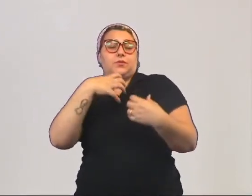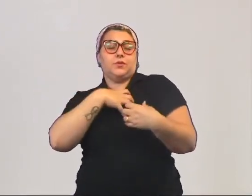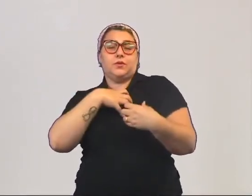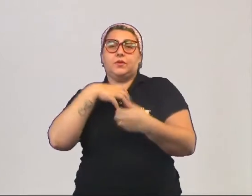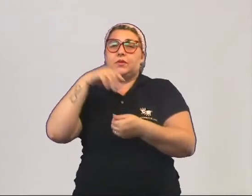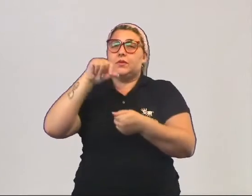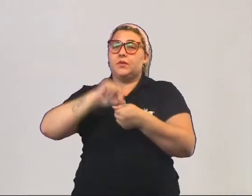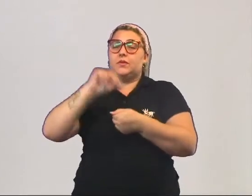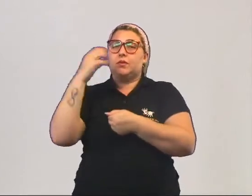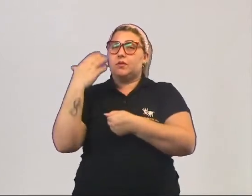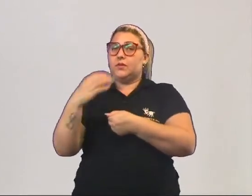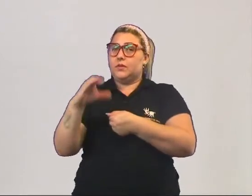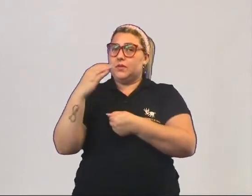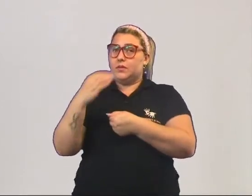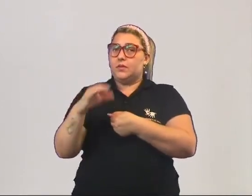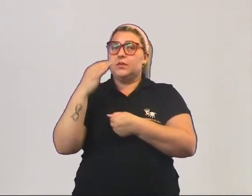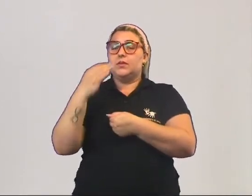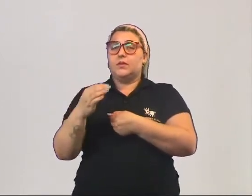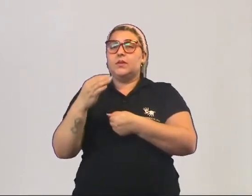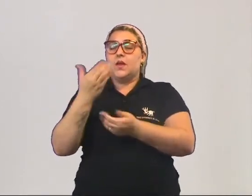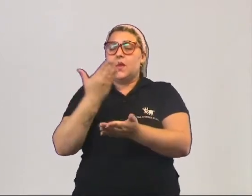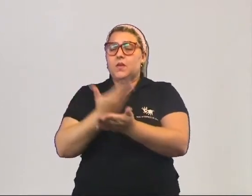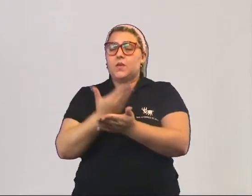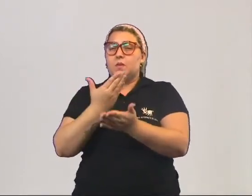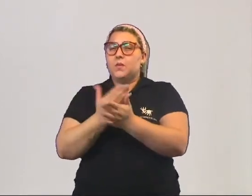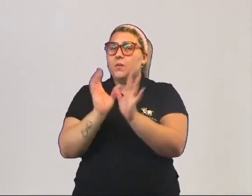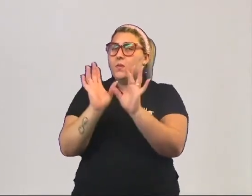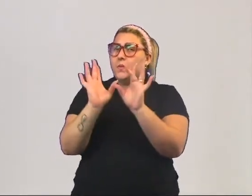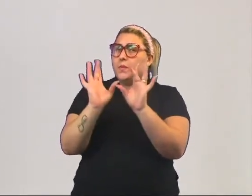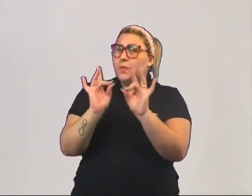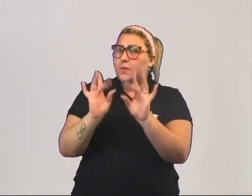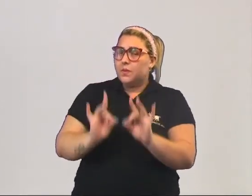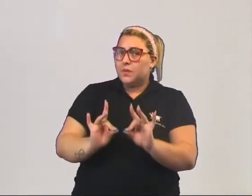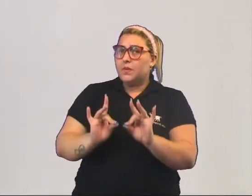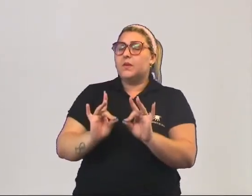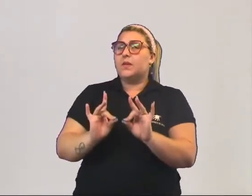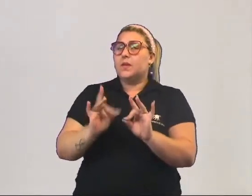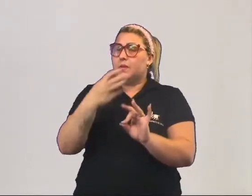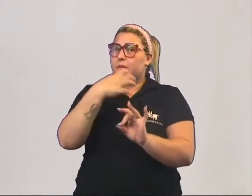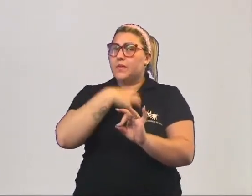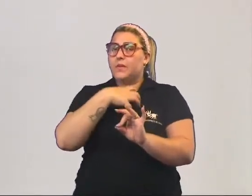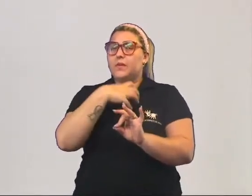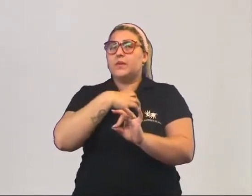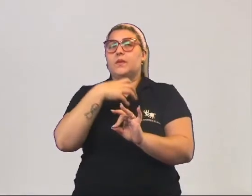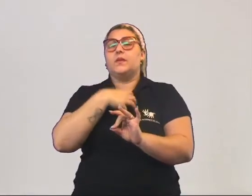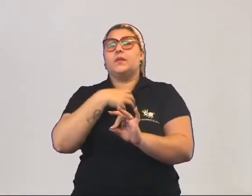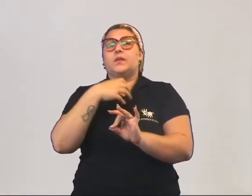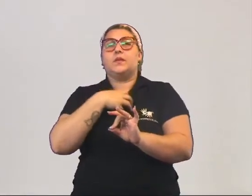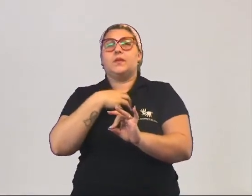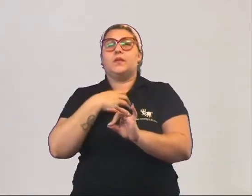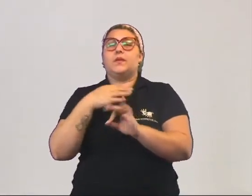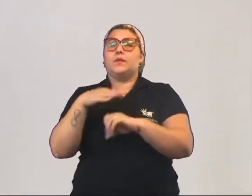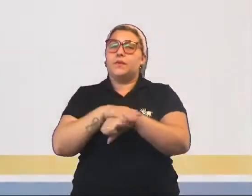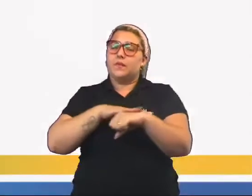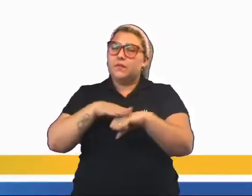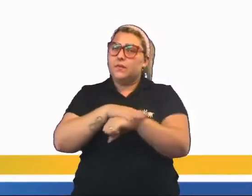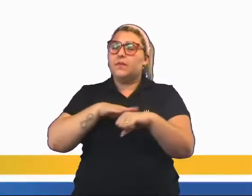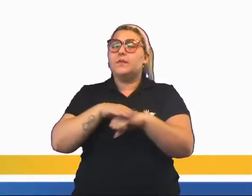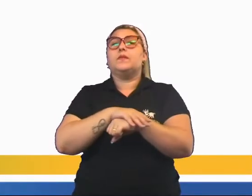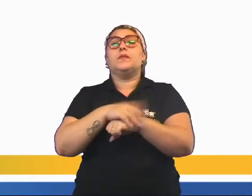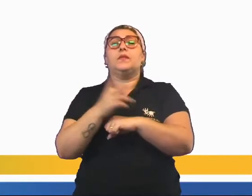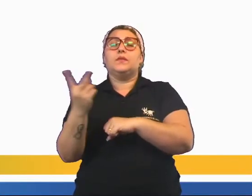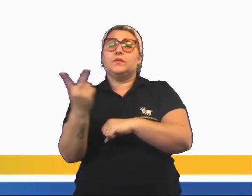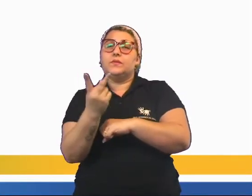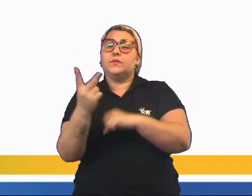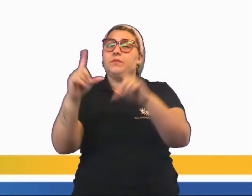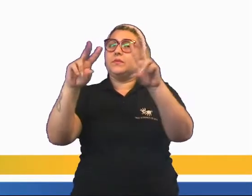a ciência pormenoriza, estuda a receita. Isso é uma maneira de se discutir essa questão, não